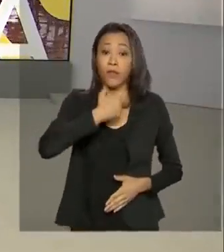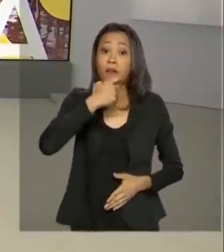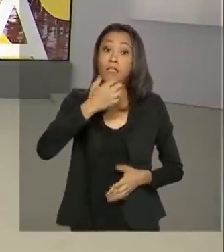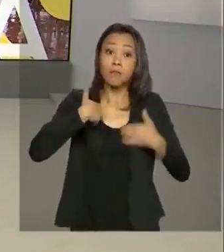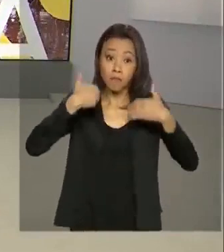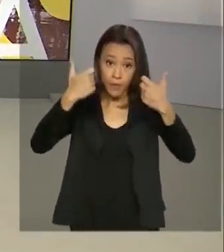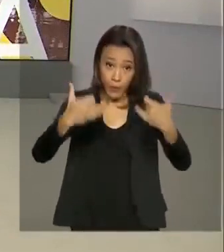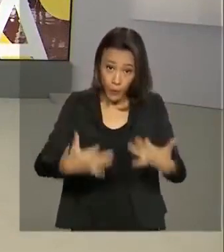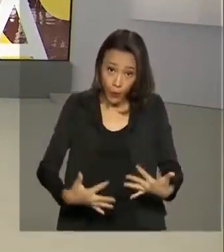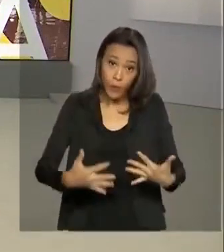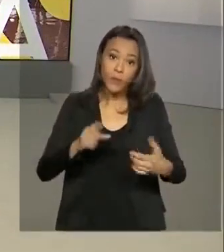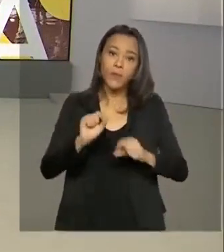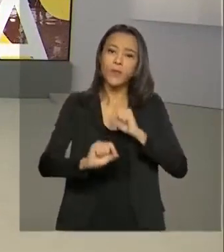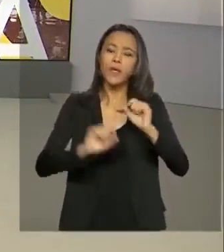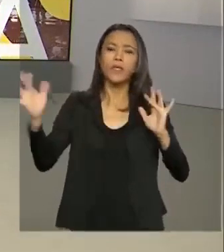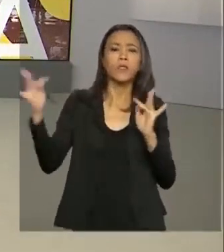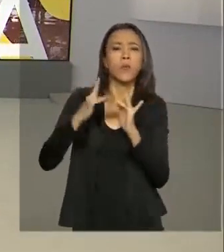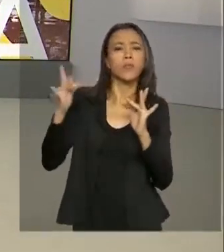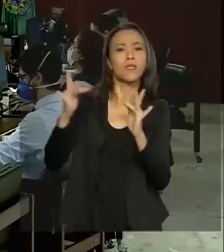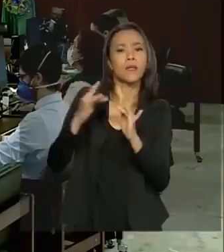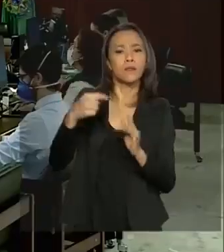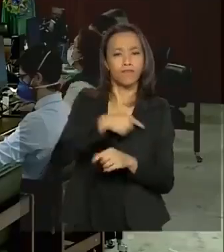da relação do Brasil com a China.